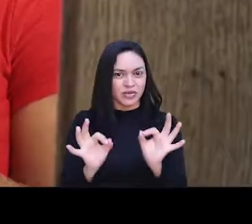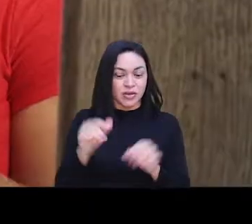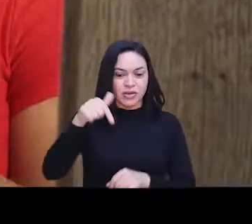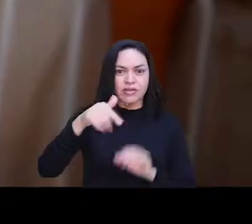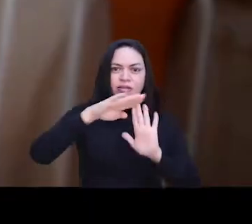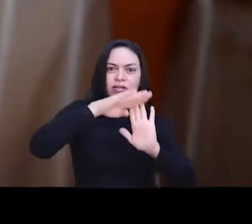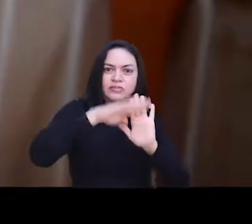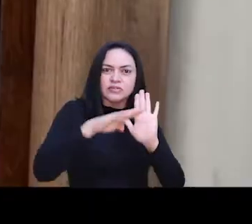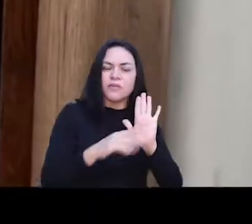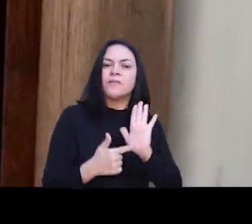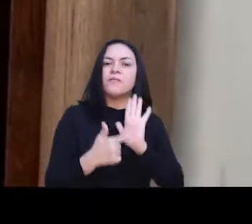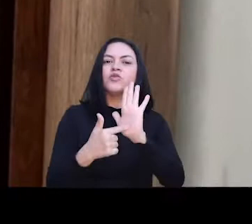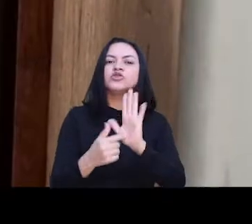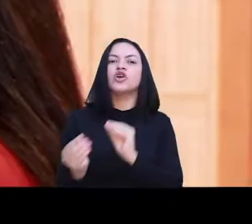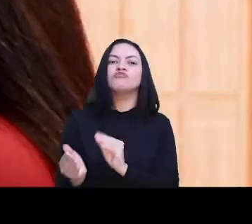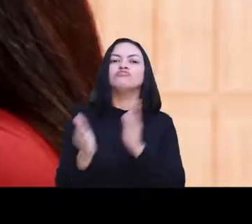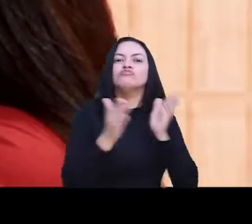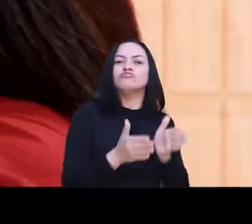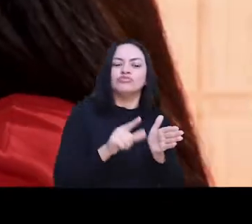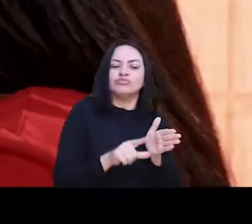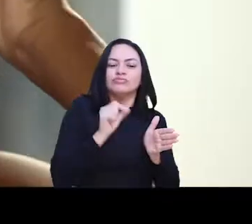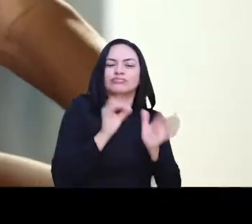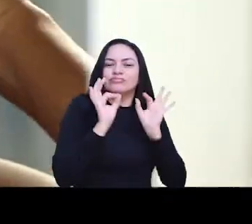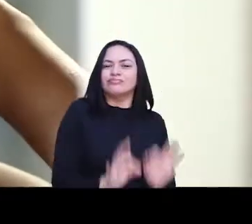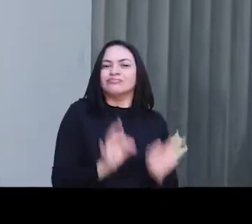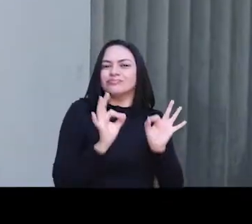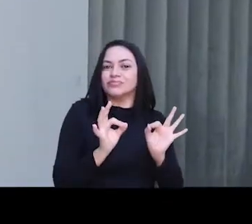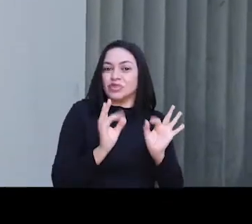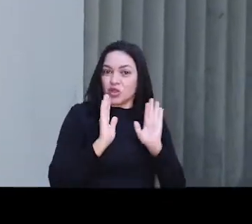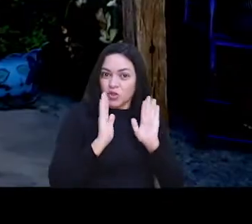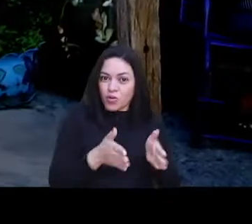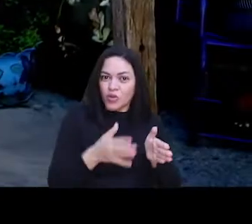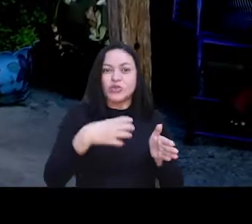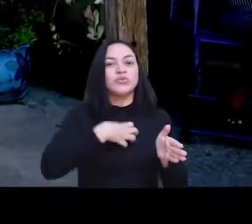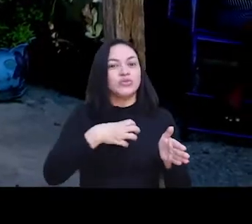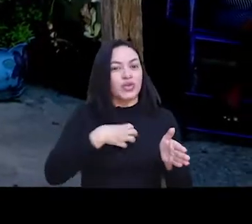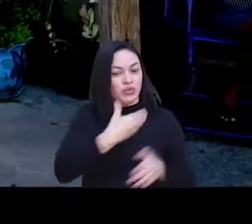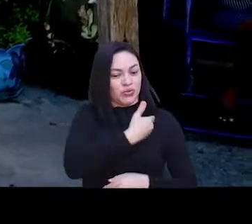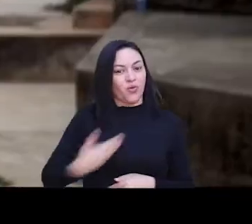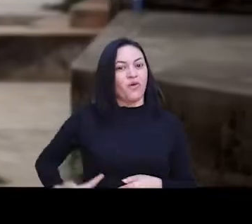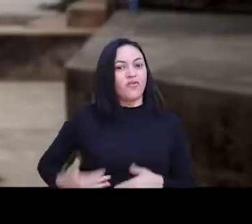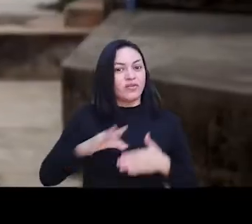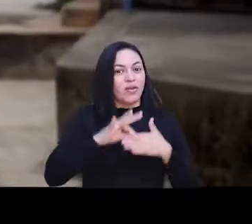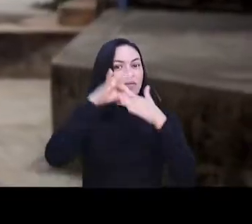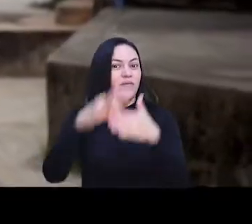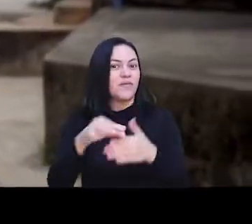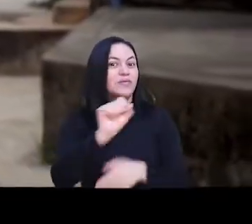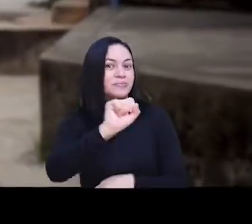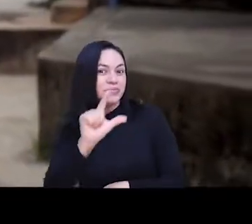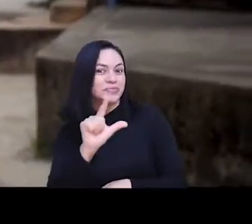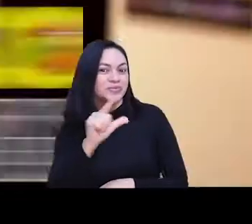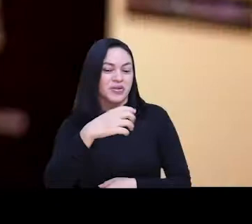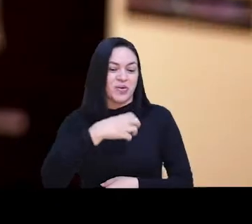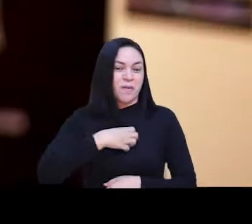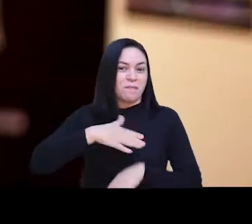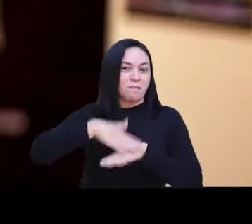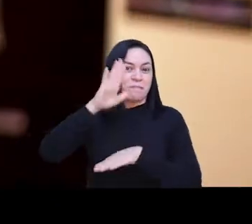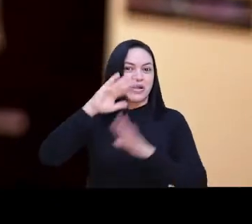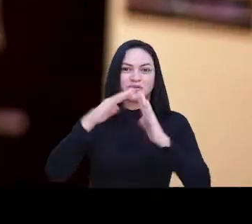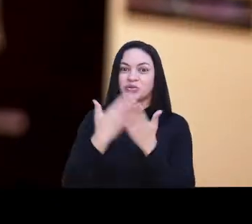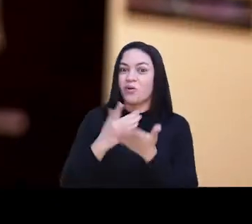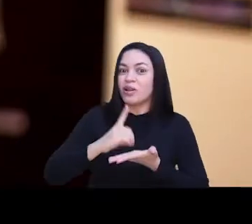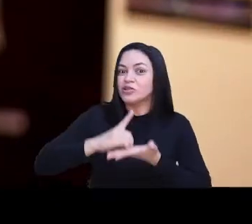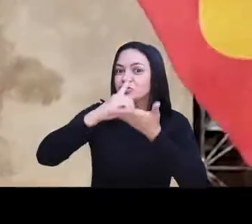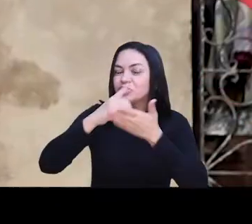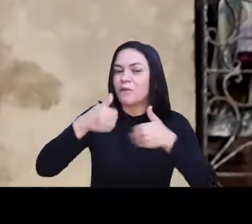E nessa campanha, mostrei de que lado nós estamos nessa caminhada. E o jeito de governar que eu quero trazer para São Luís. Com mais